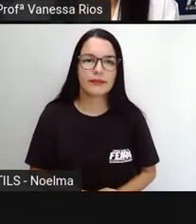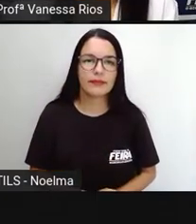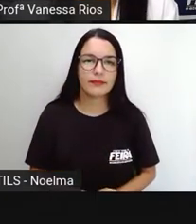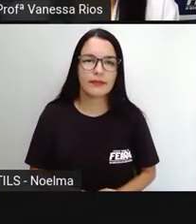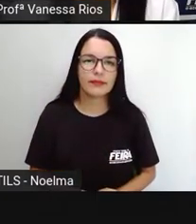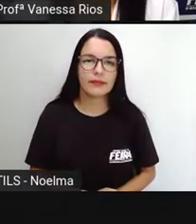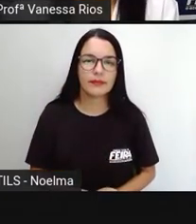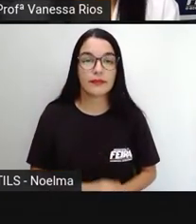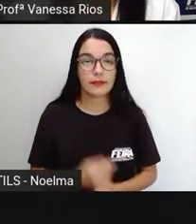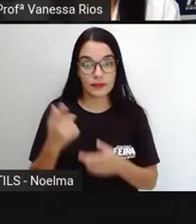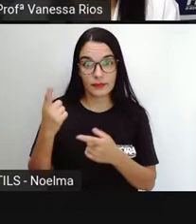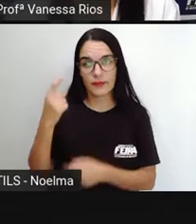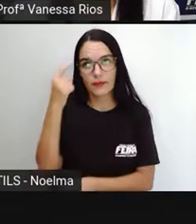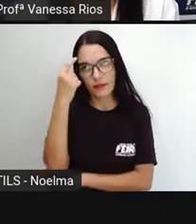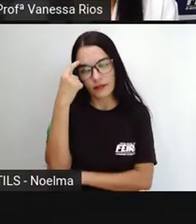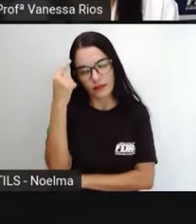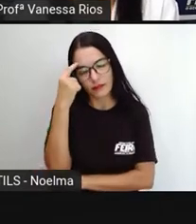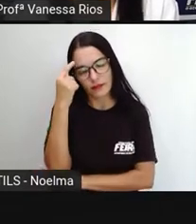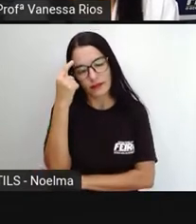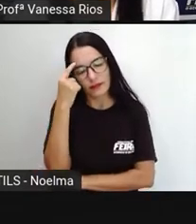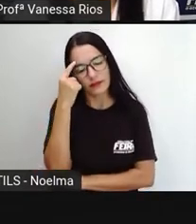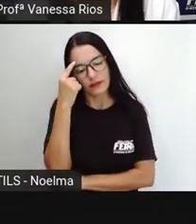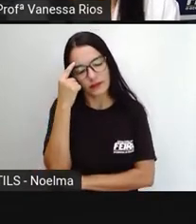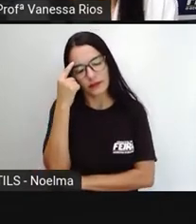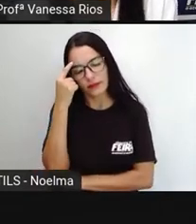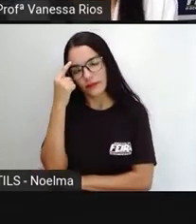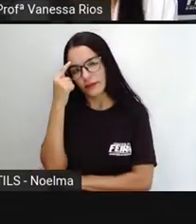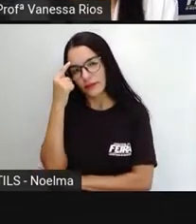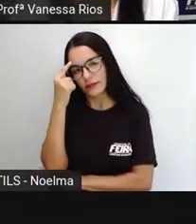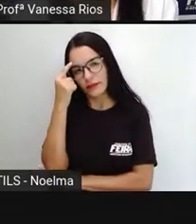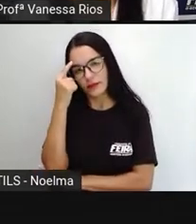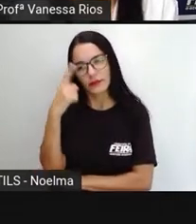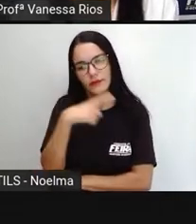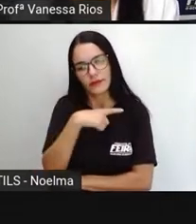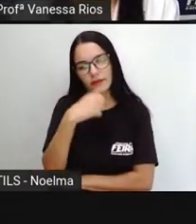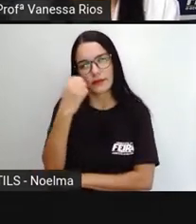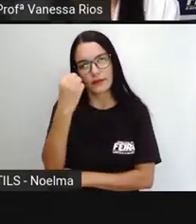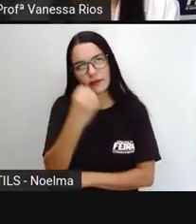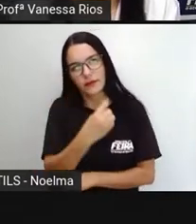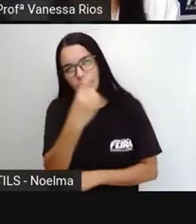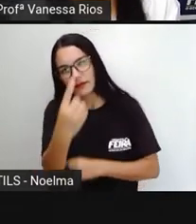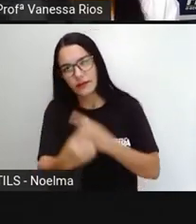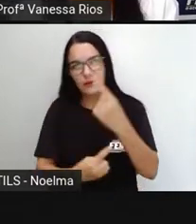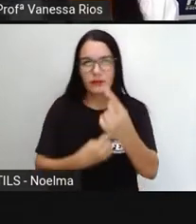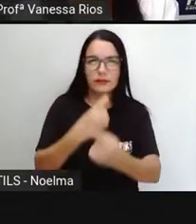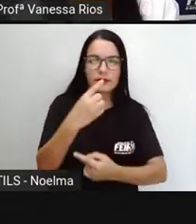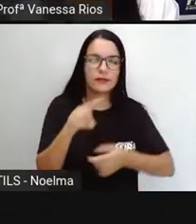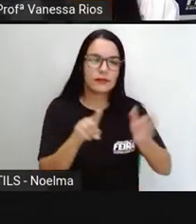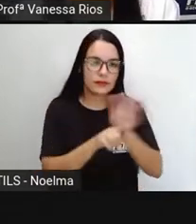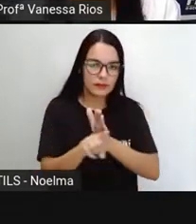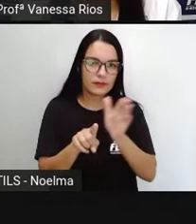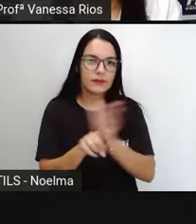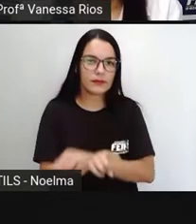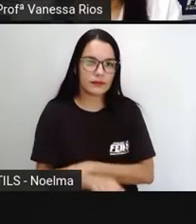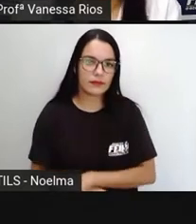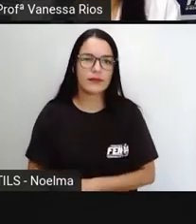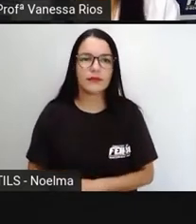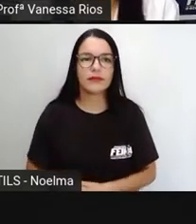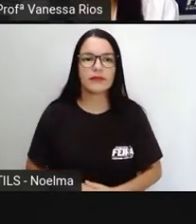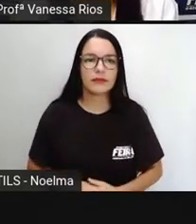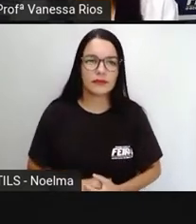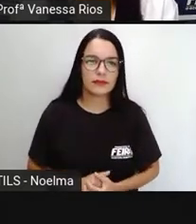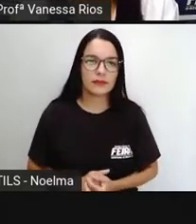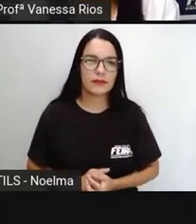Para pensar, não é? Para iniciar, para trazer aí alguns questionamentos para nos fazer refletir e nos fazer